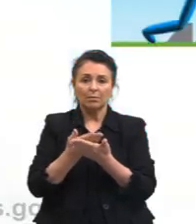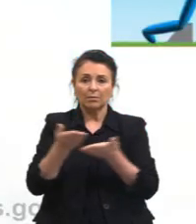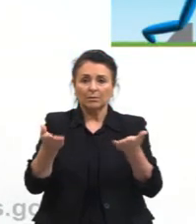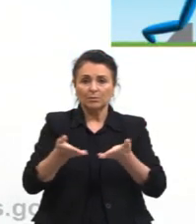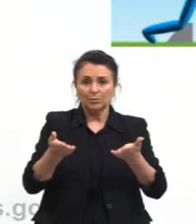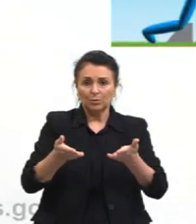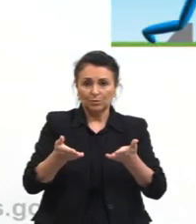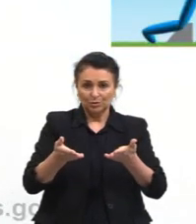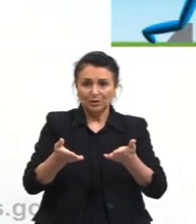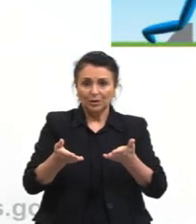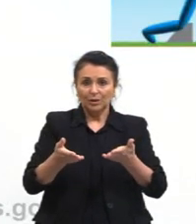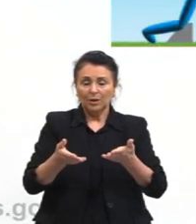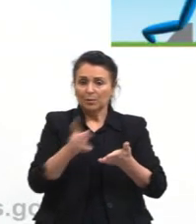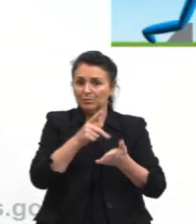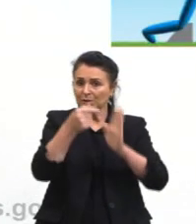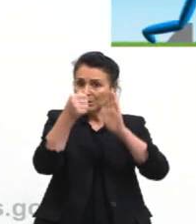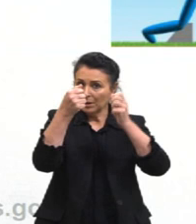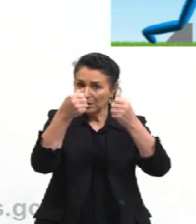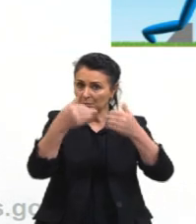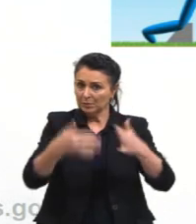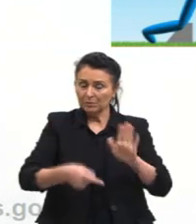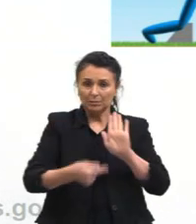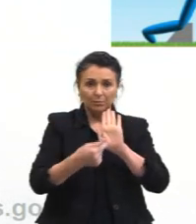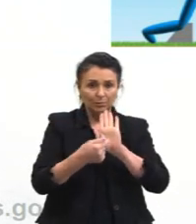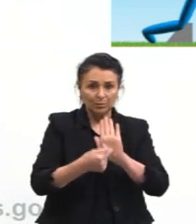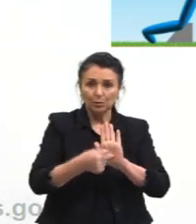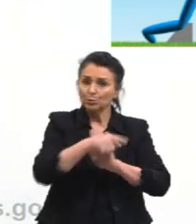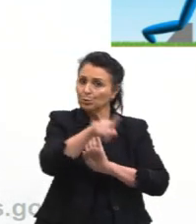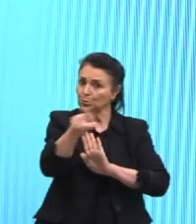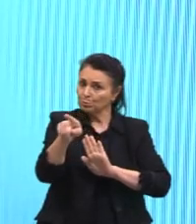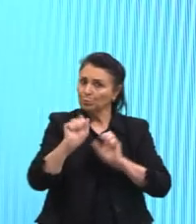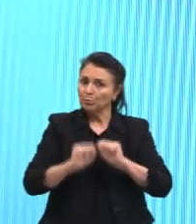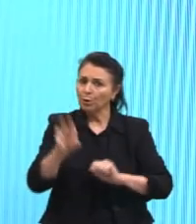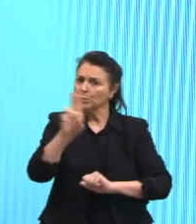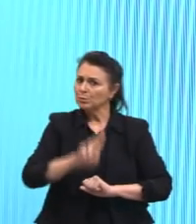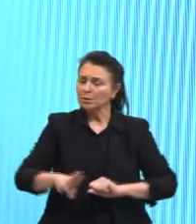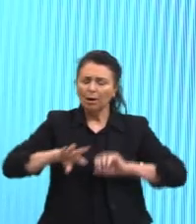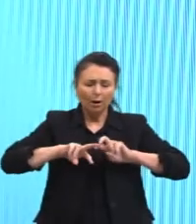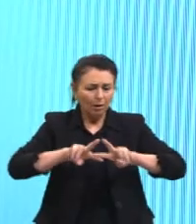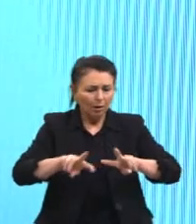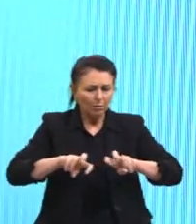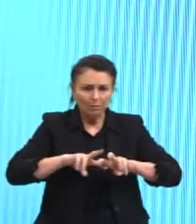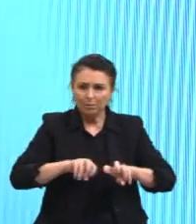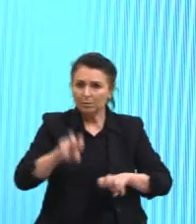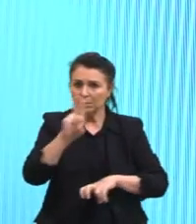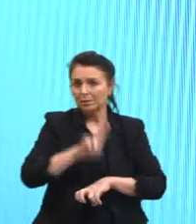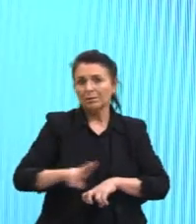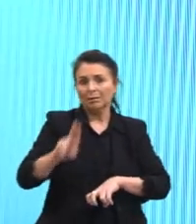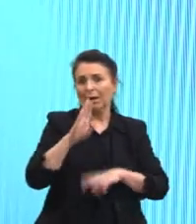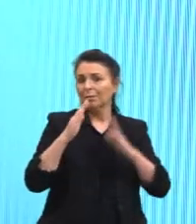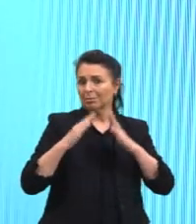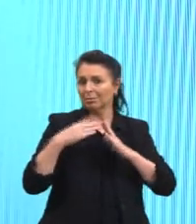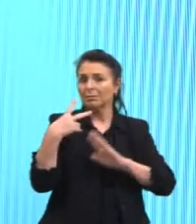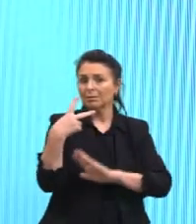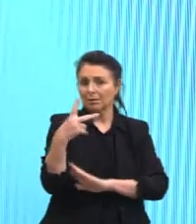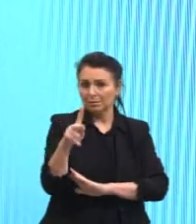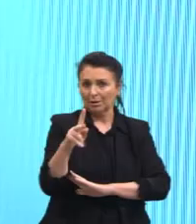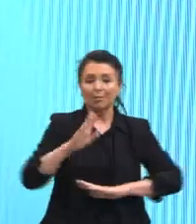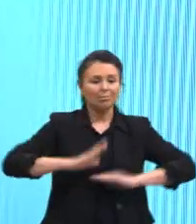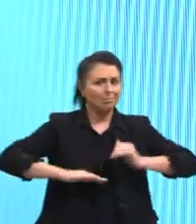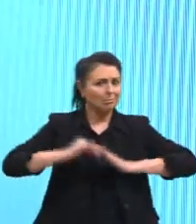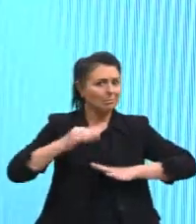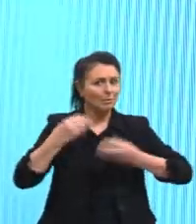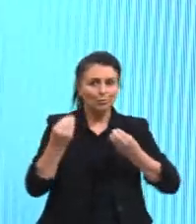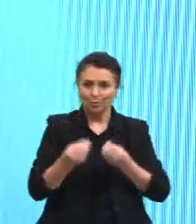mas podem ir explorando, né? Algum conceito que vocês já conheçam e visualizar como que seria na prática.